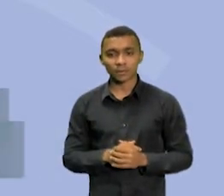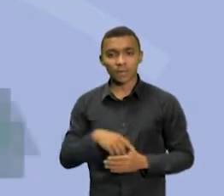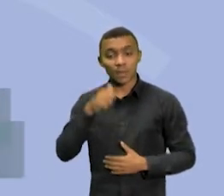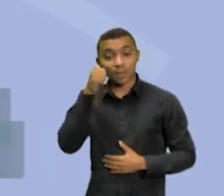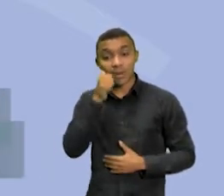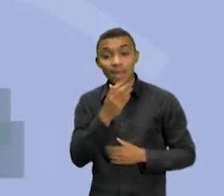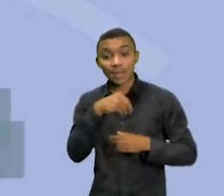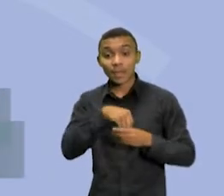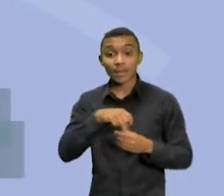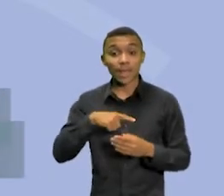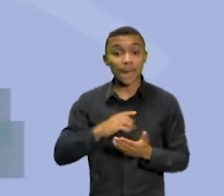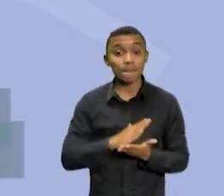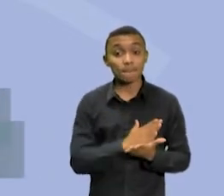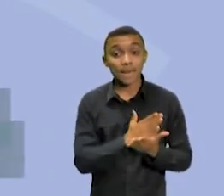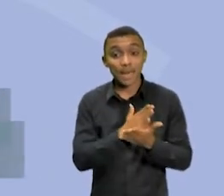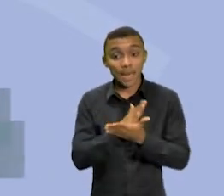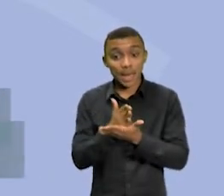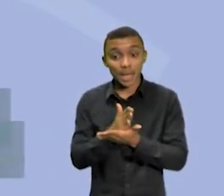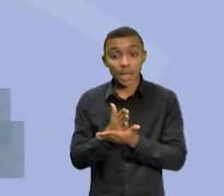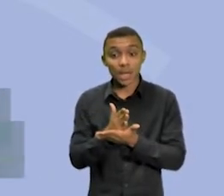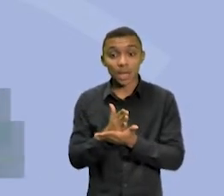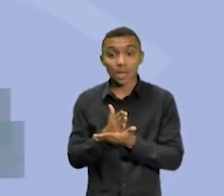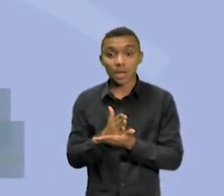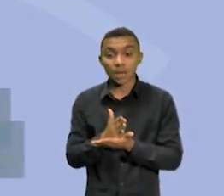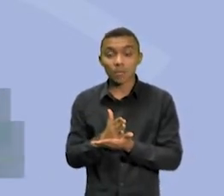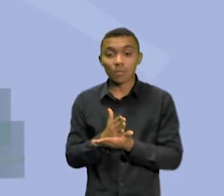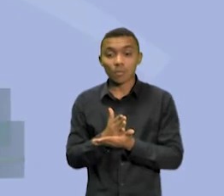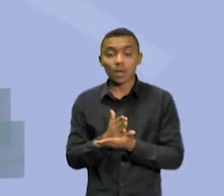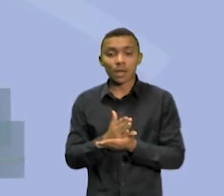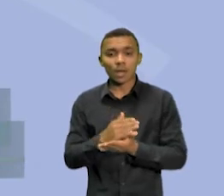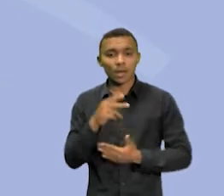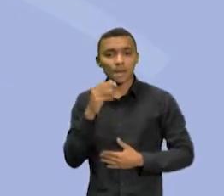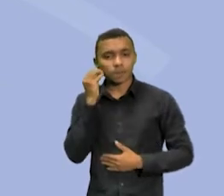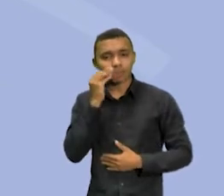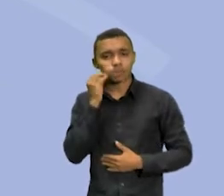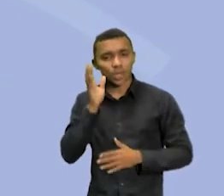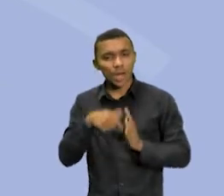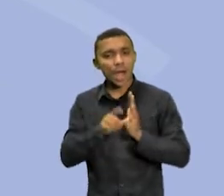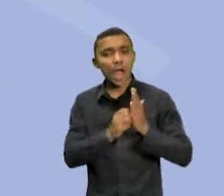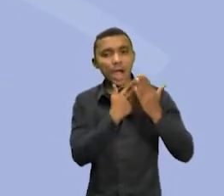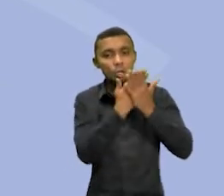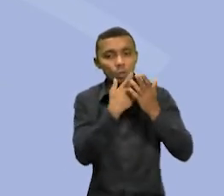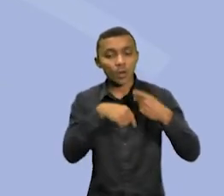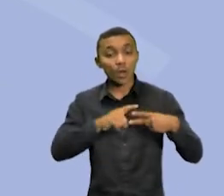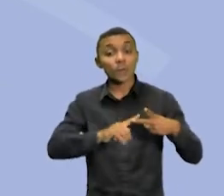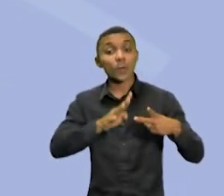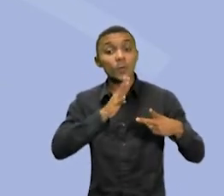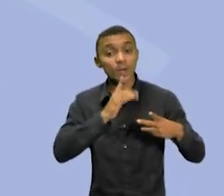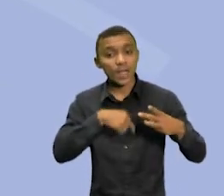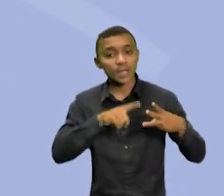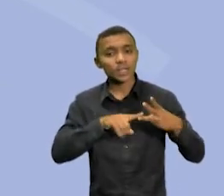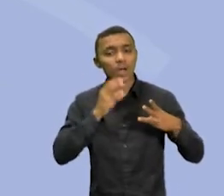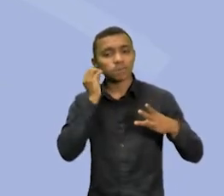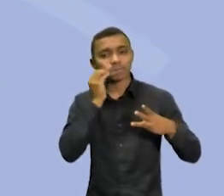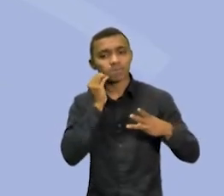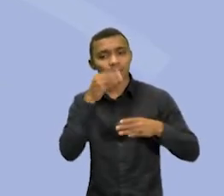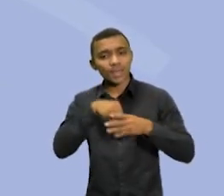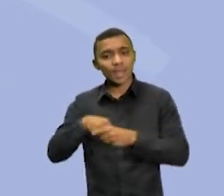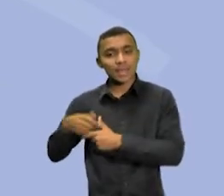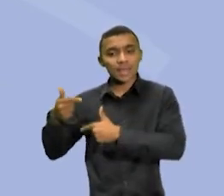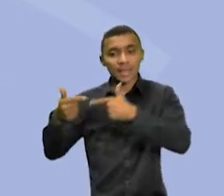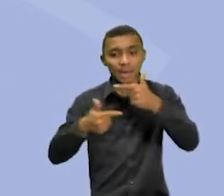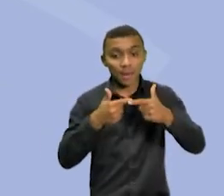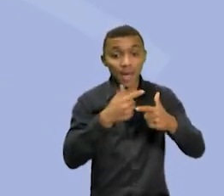O equilíbrio da competência técnica, do que ela já estudou, do que ela conhece, do que ela já vivenciou no mercado, com